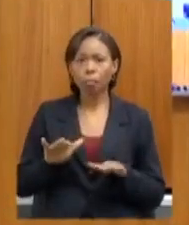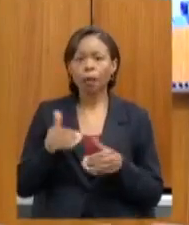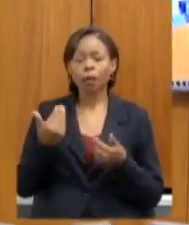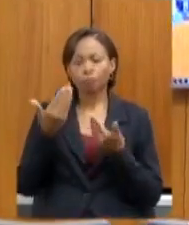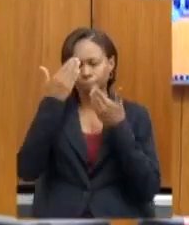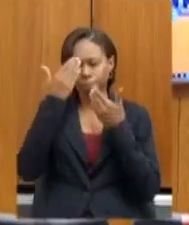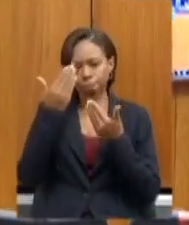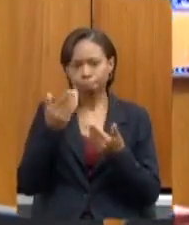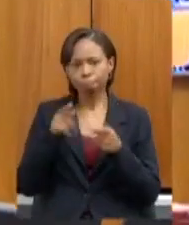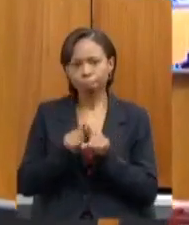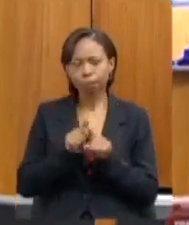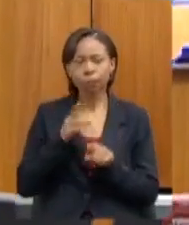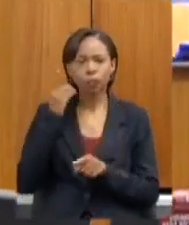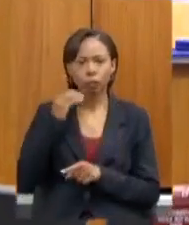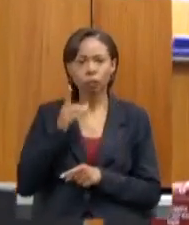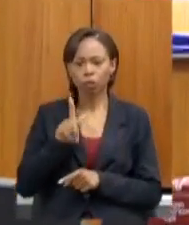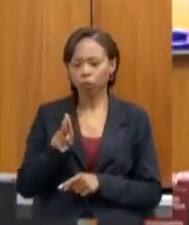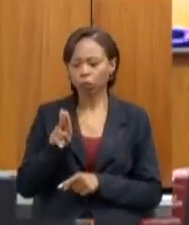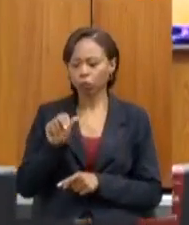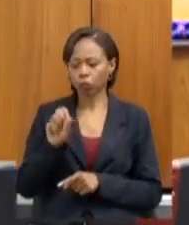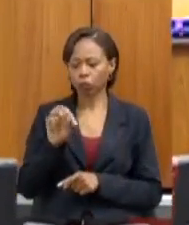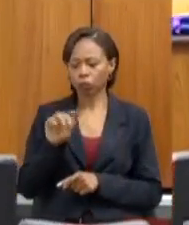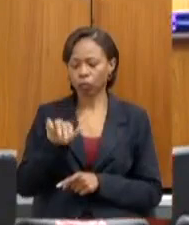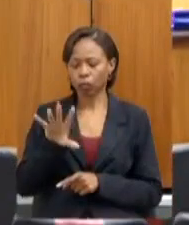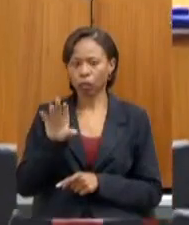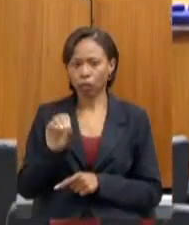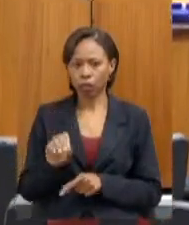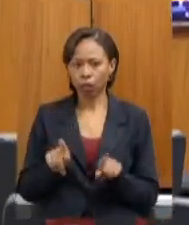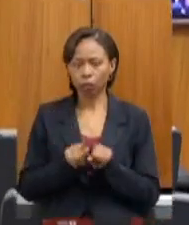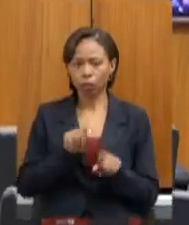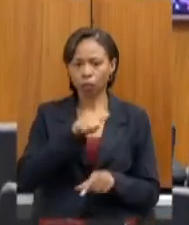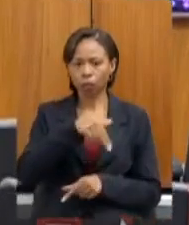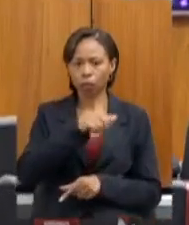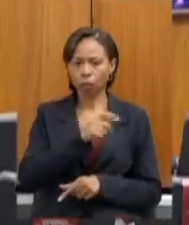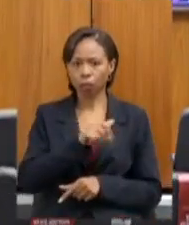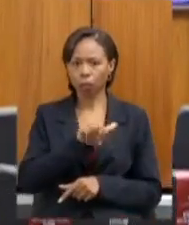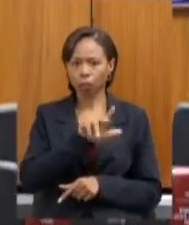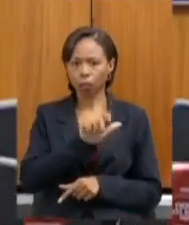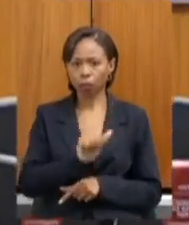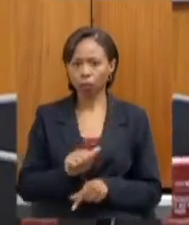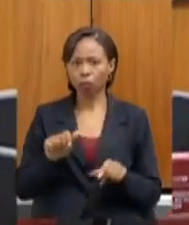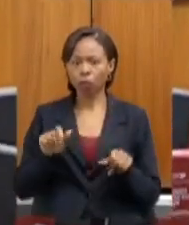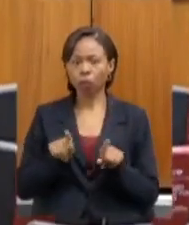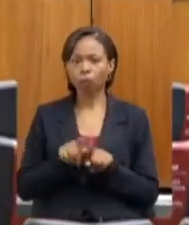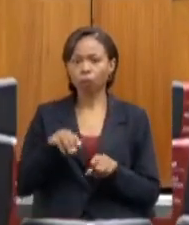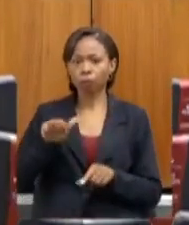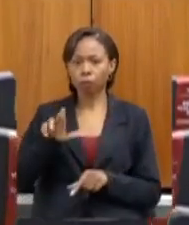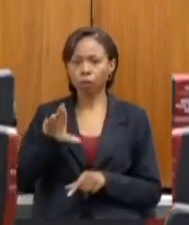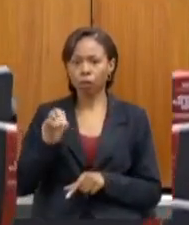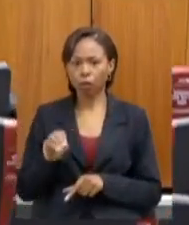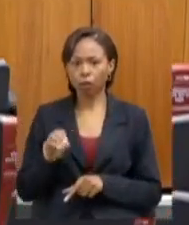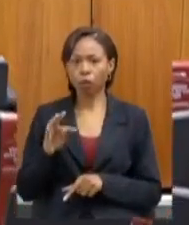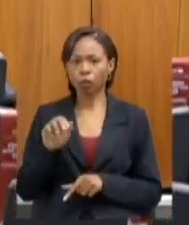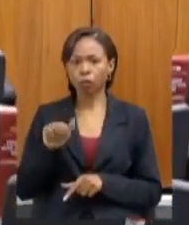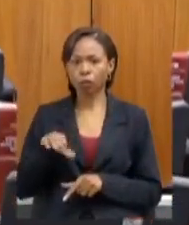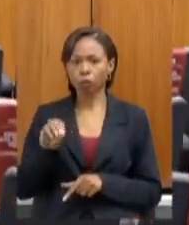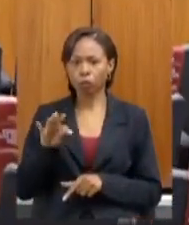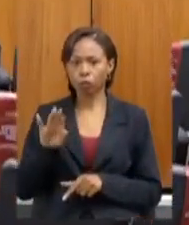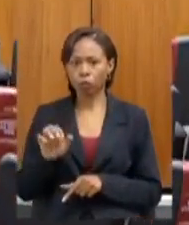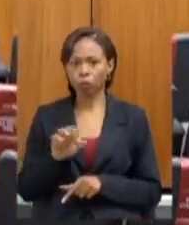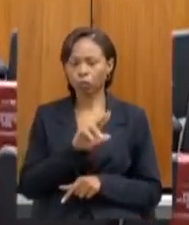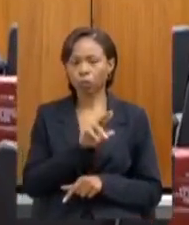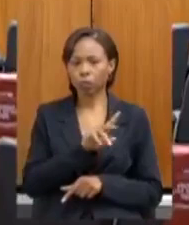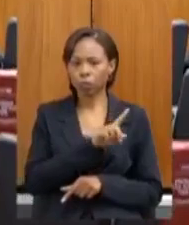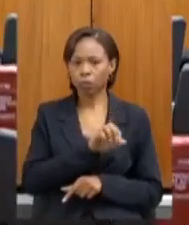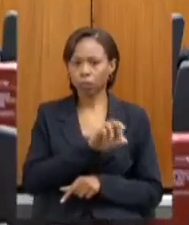agradecer ao deputado Gustavo Santana deputada Ana Paula Siqueira deputado Mauro Tramonte deputado Zé